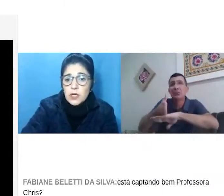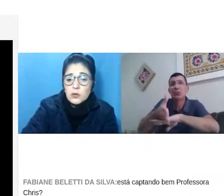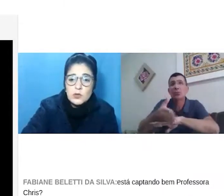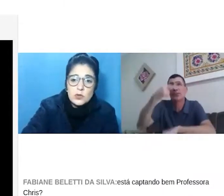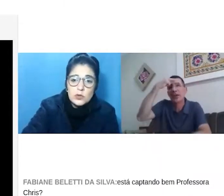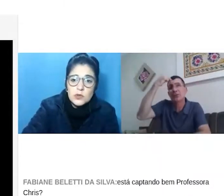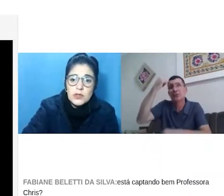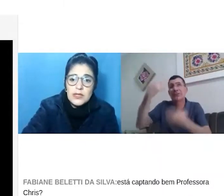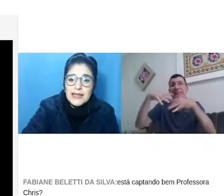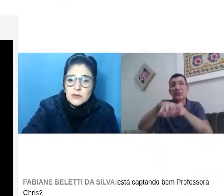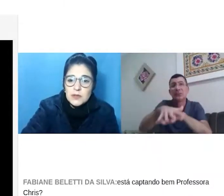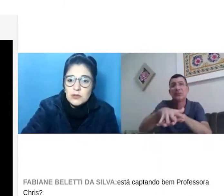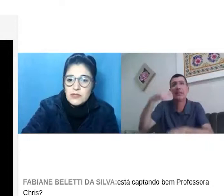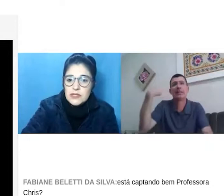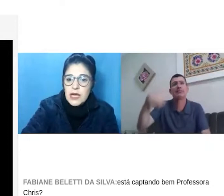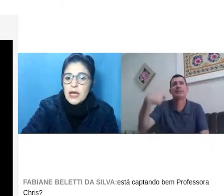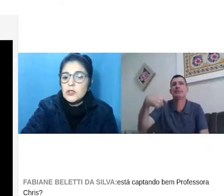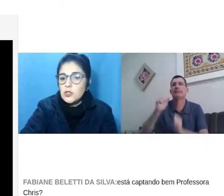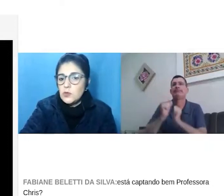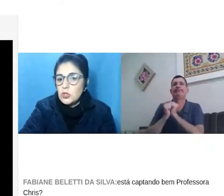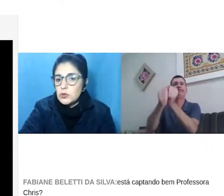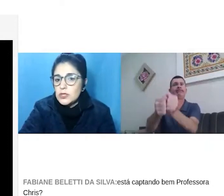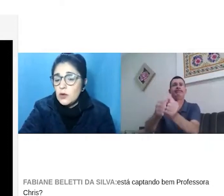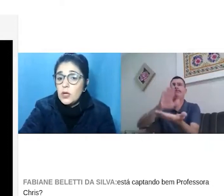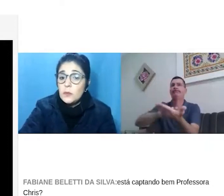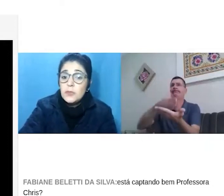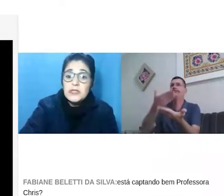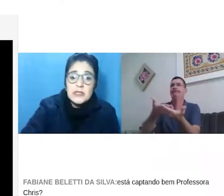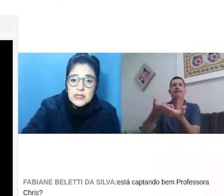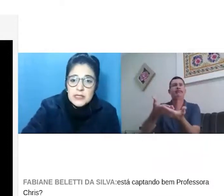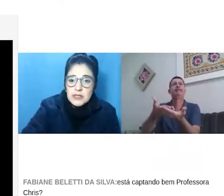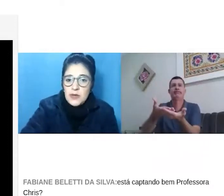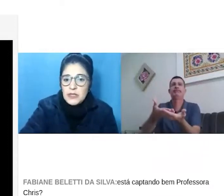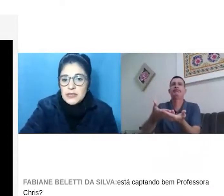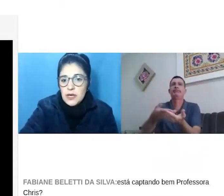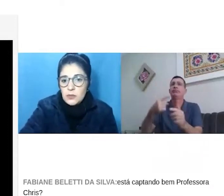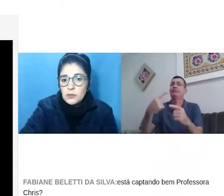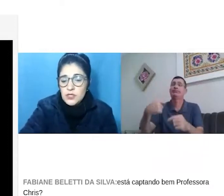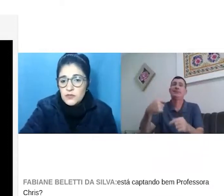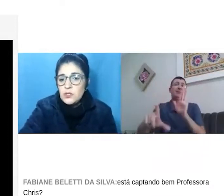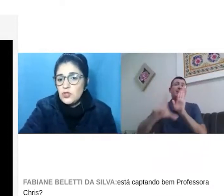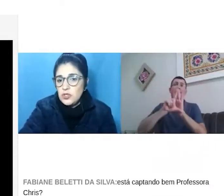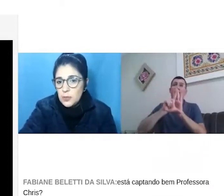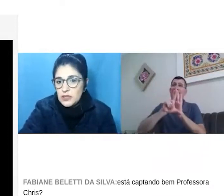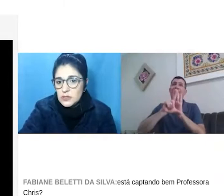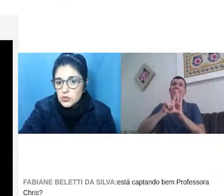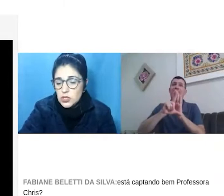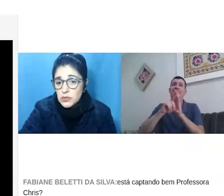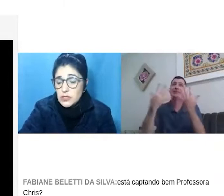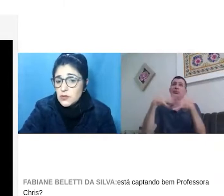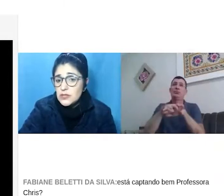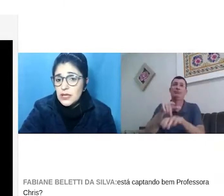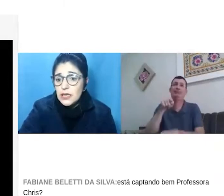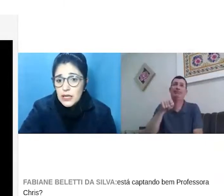Os alunos surdos, quando ingressam na universidade, em regime de inclusão, precisa-se viabilizar o serviço de interpretação de